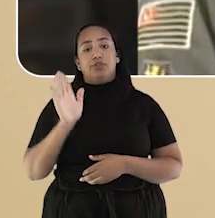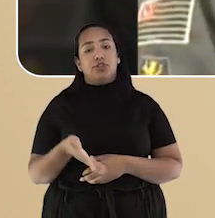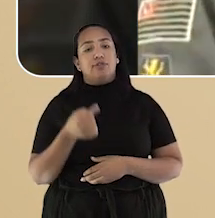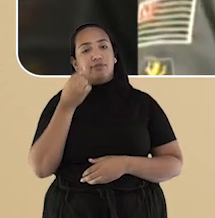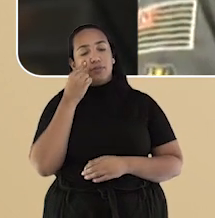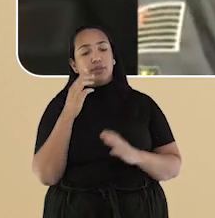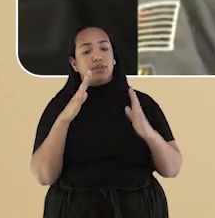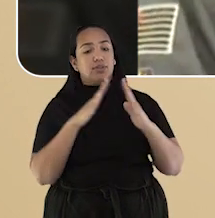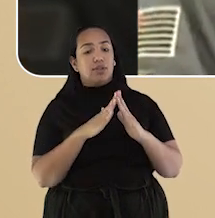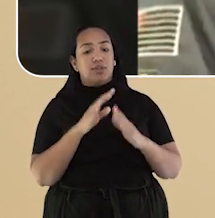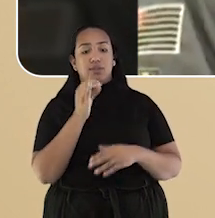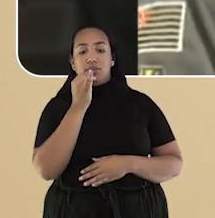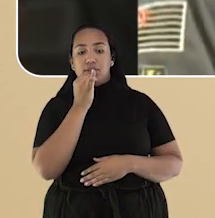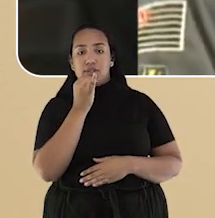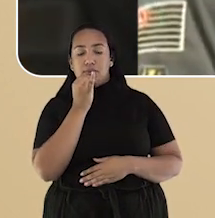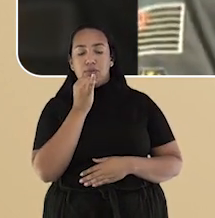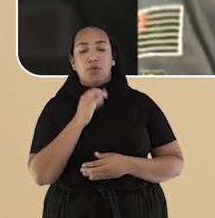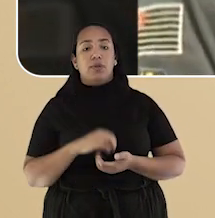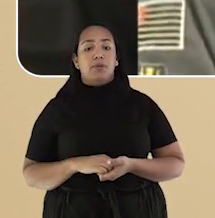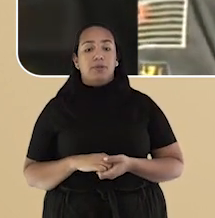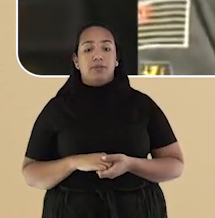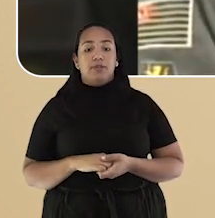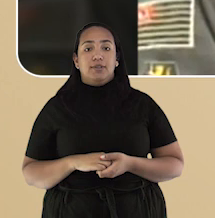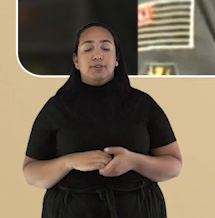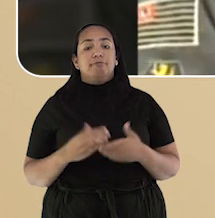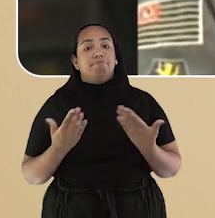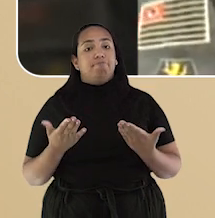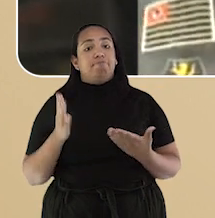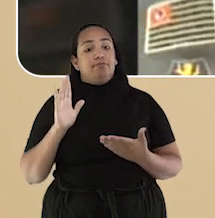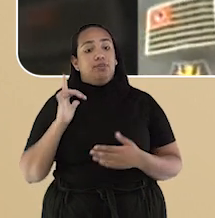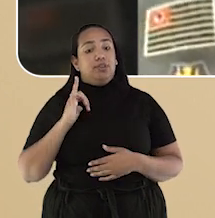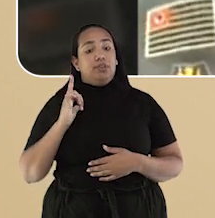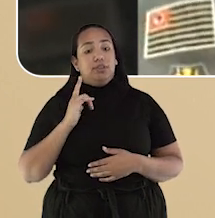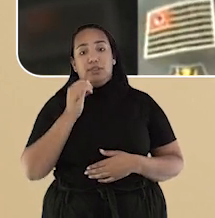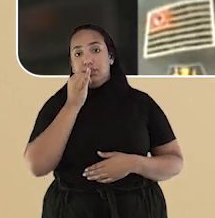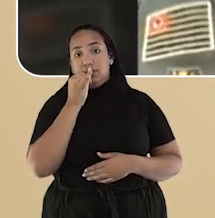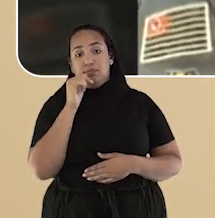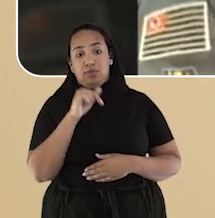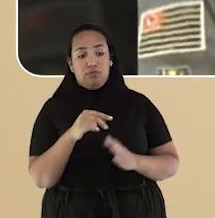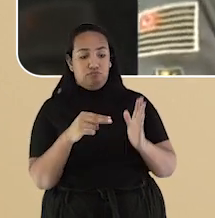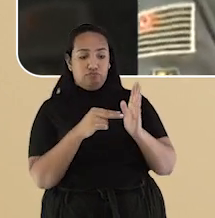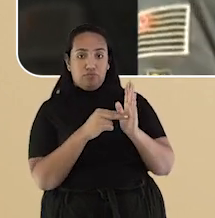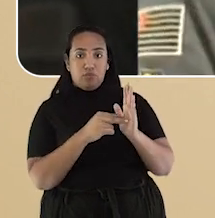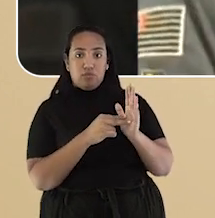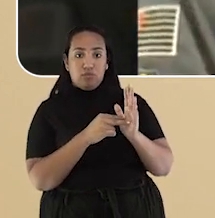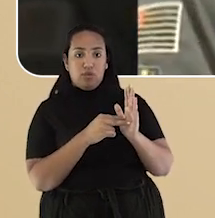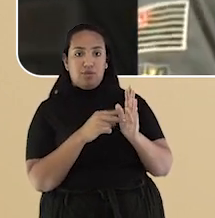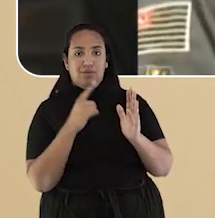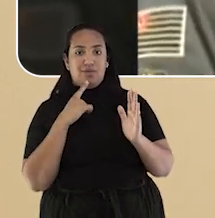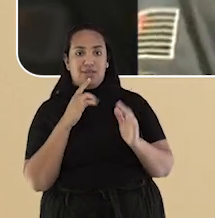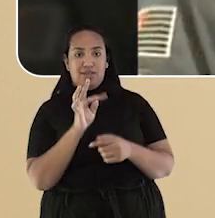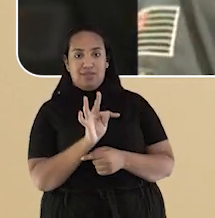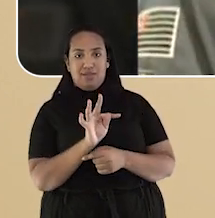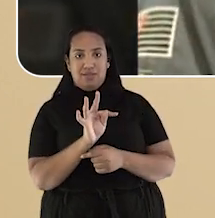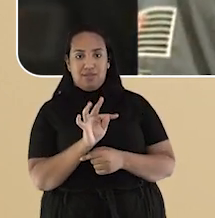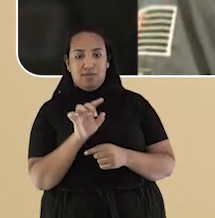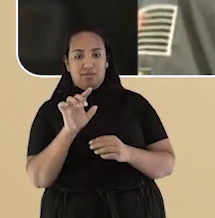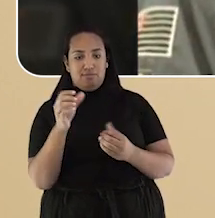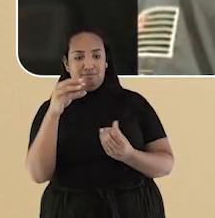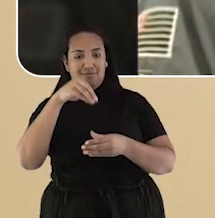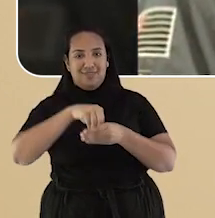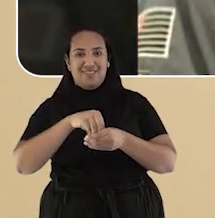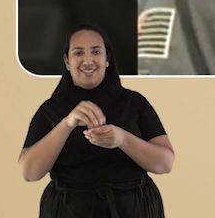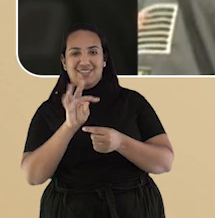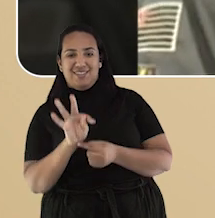residência, às vezes, T sobre T, né, então, realmente, há um superaquecimento daquela tomada, o fio que está lá, ele tem uma capa de proteção,